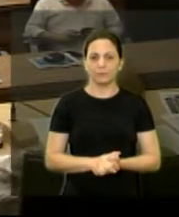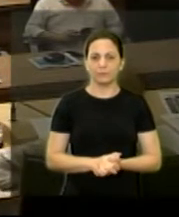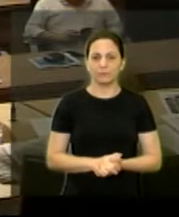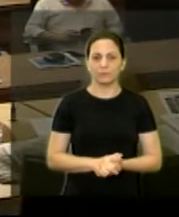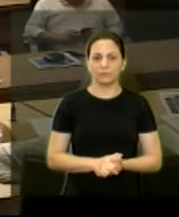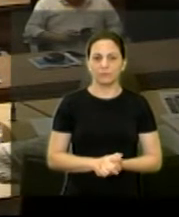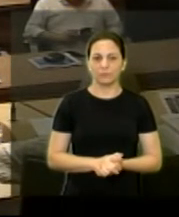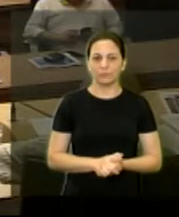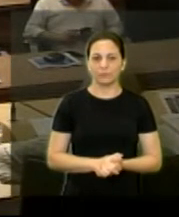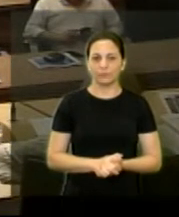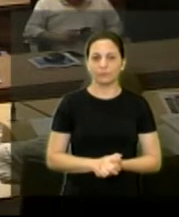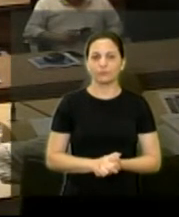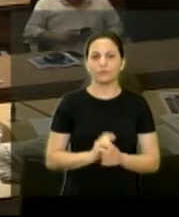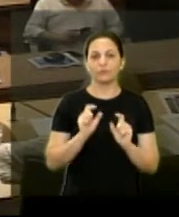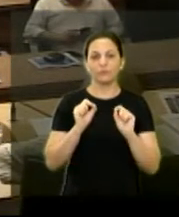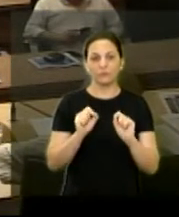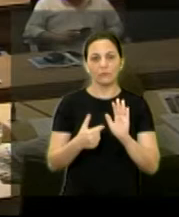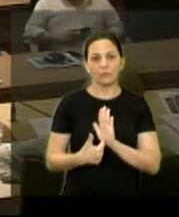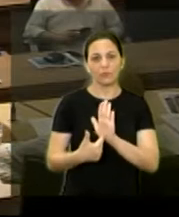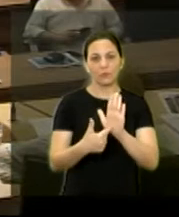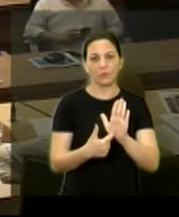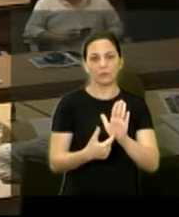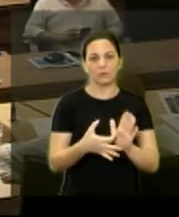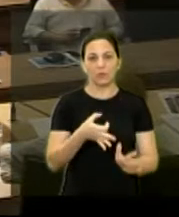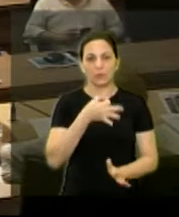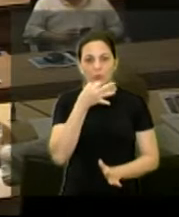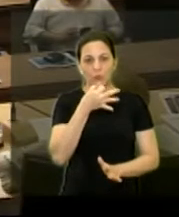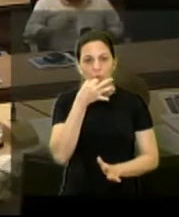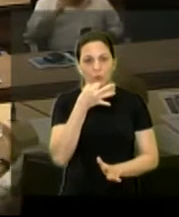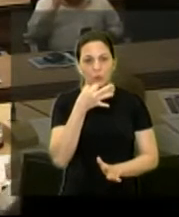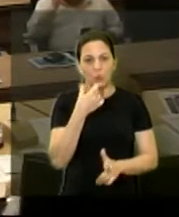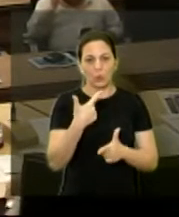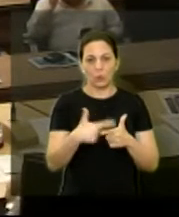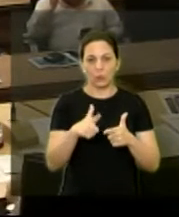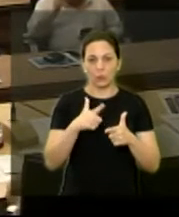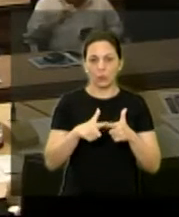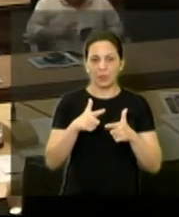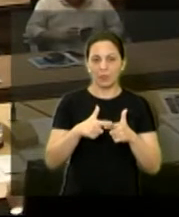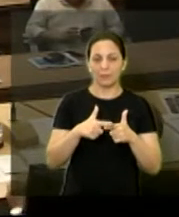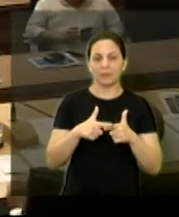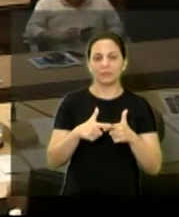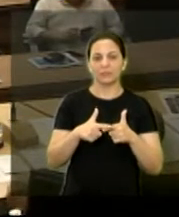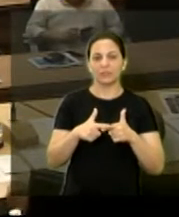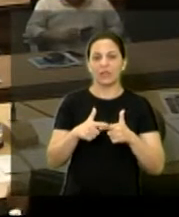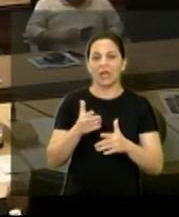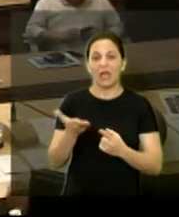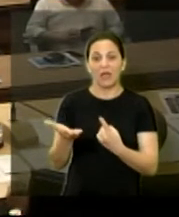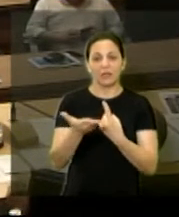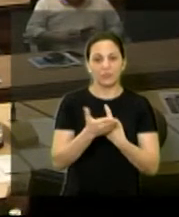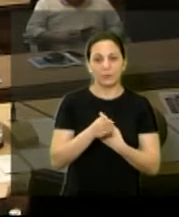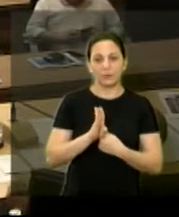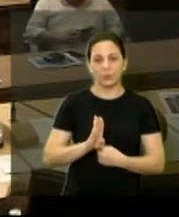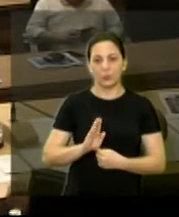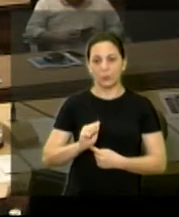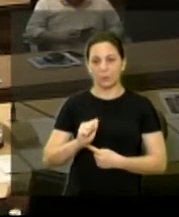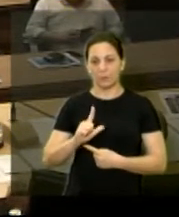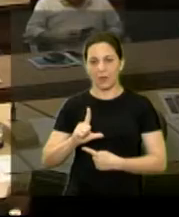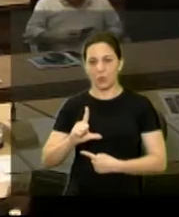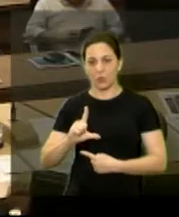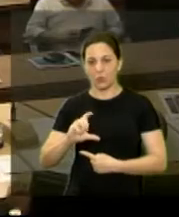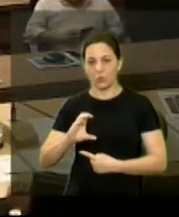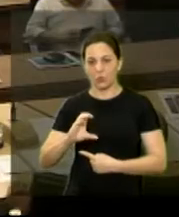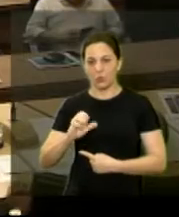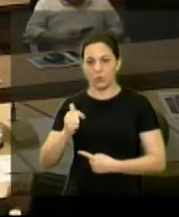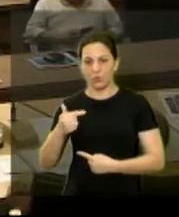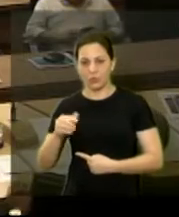com relação a que você comentou alguns problemas de balcão não é fato a